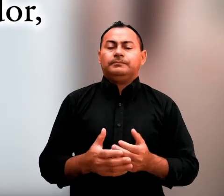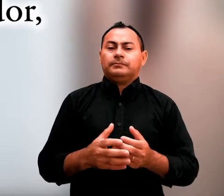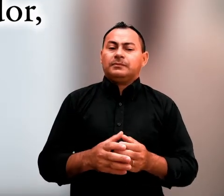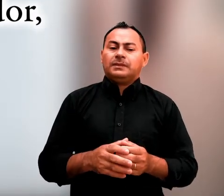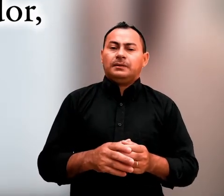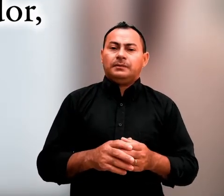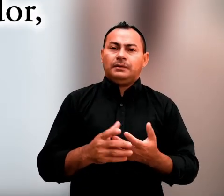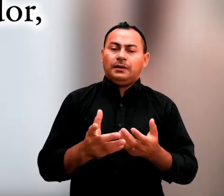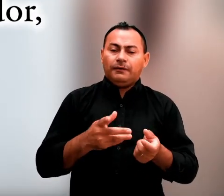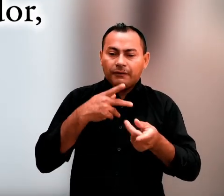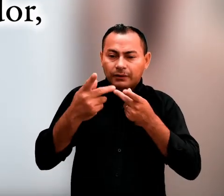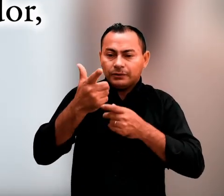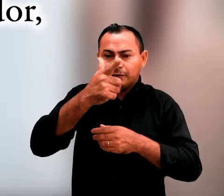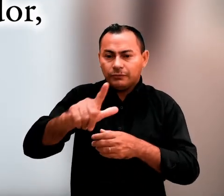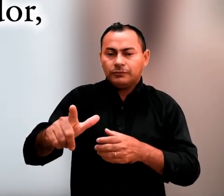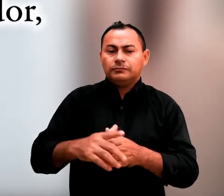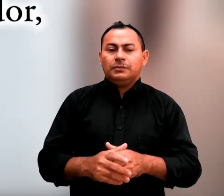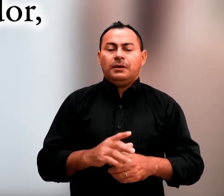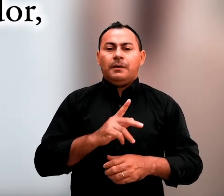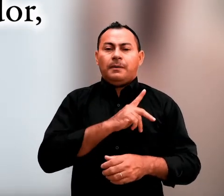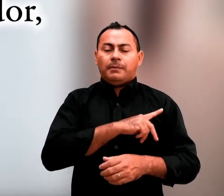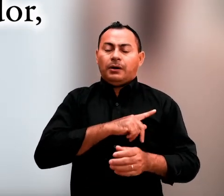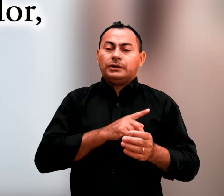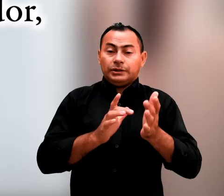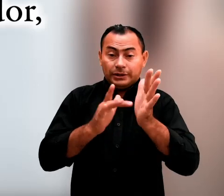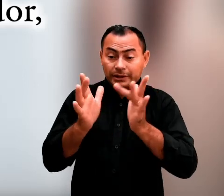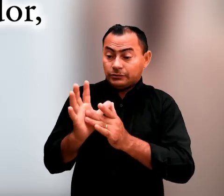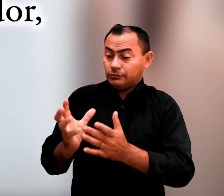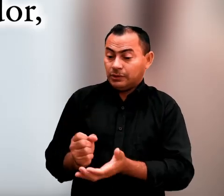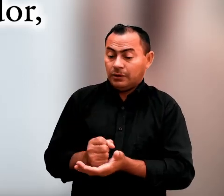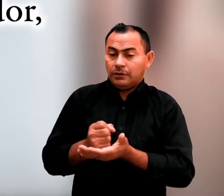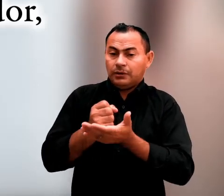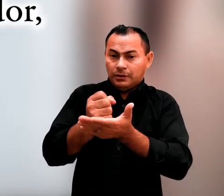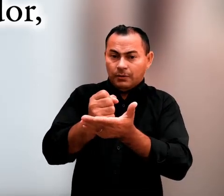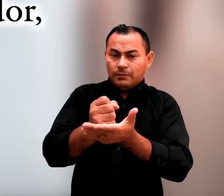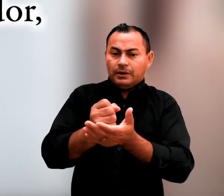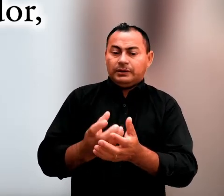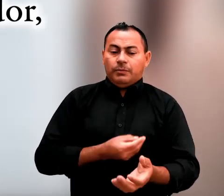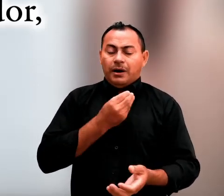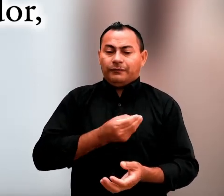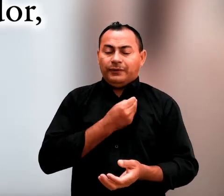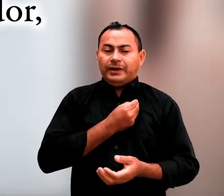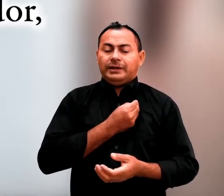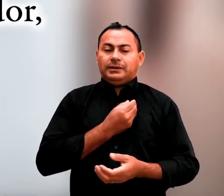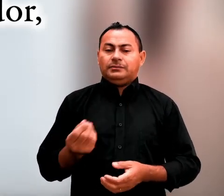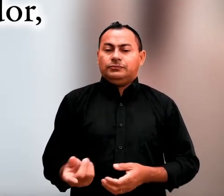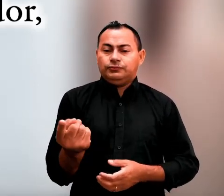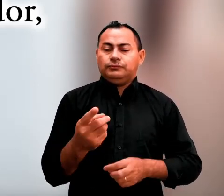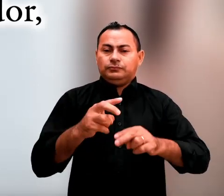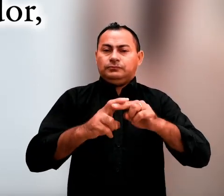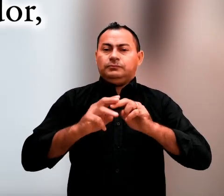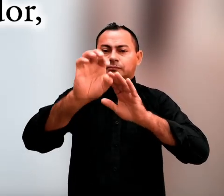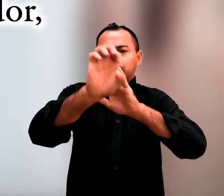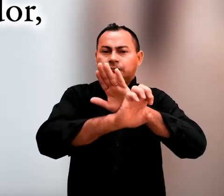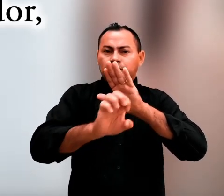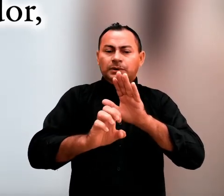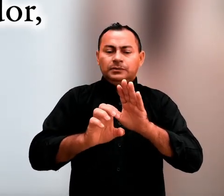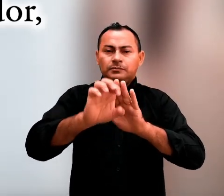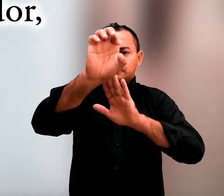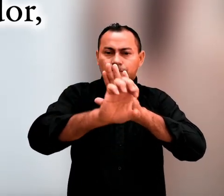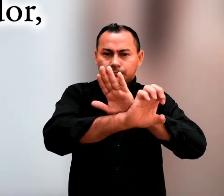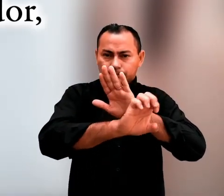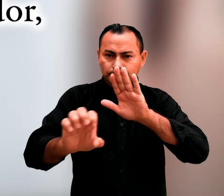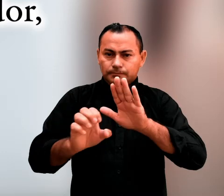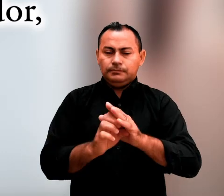Ele tornou inoperante a morte e trouxe a luz, vida e a imortalidade por meio do Evangelho. Desse